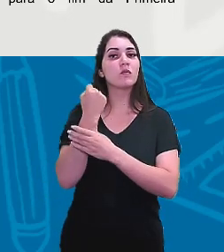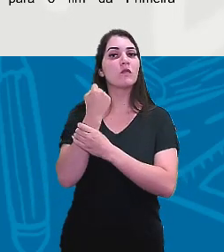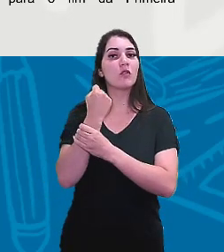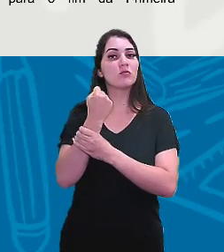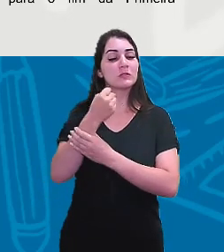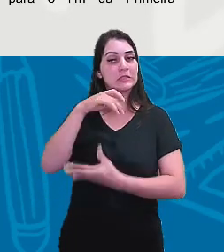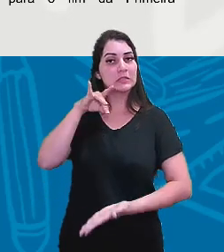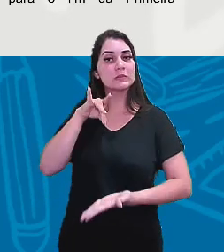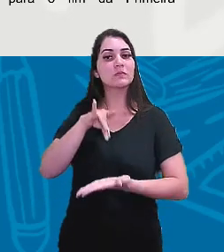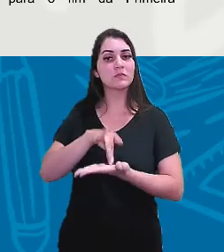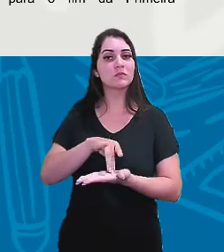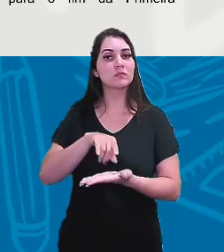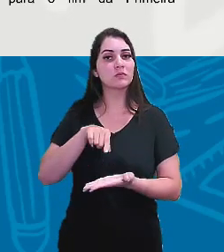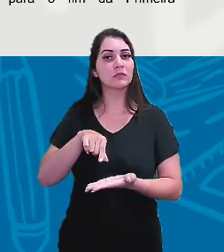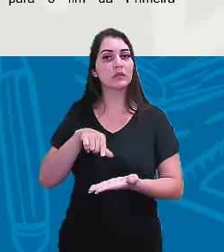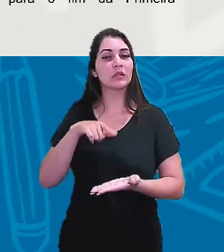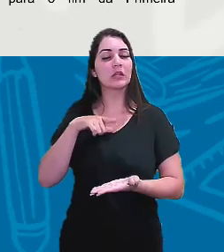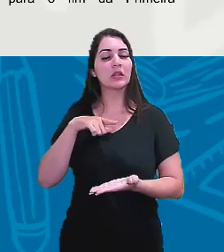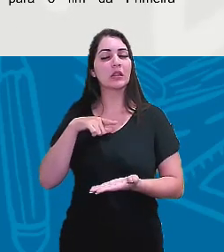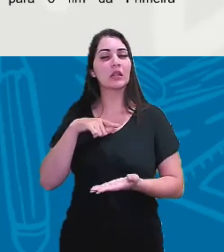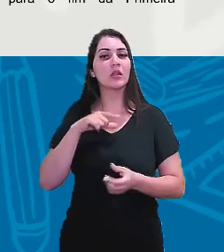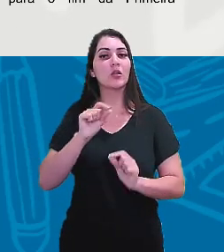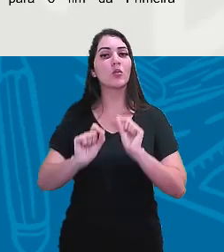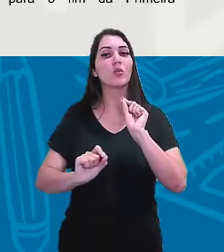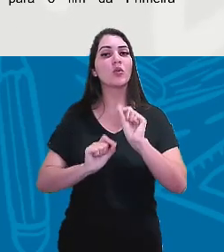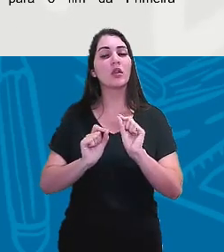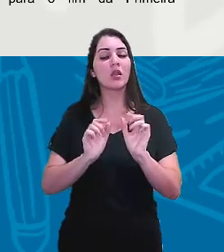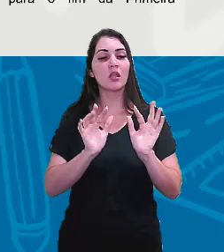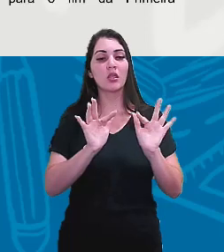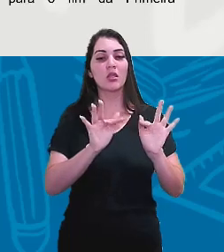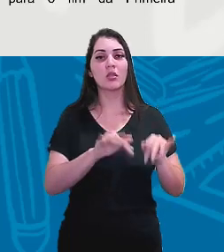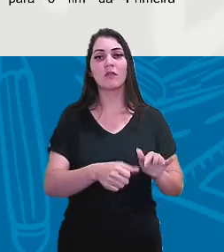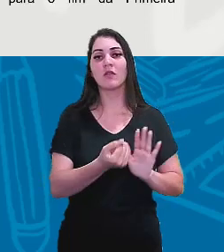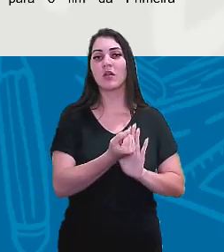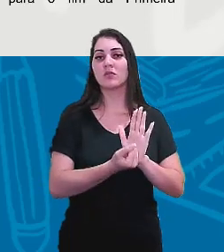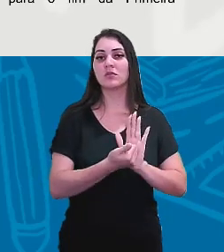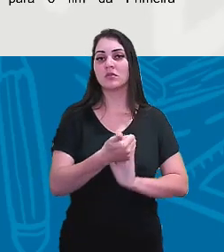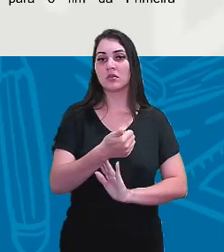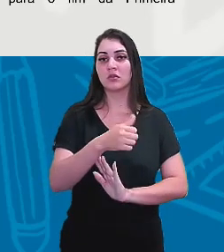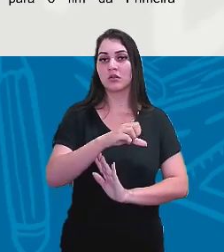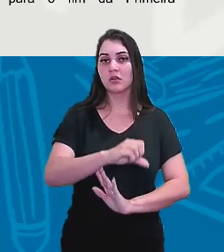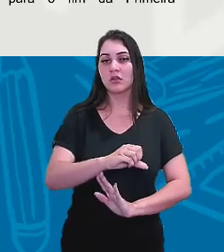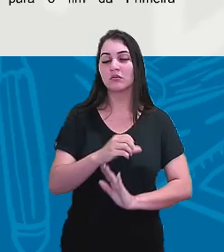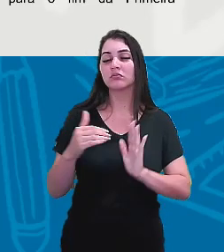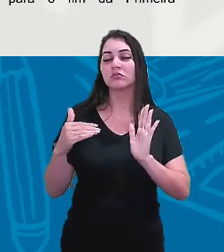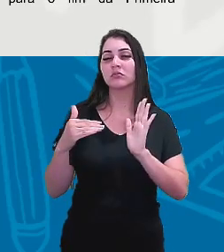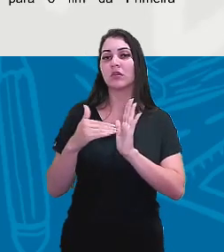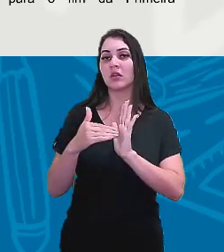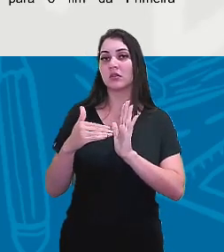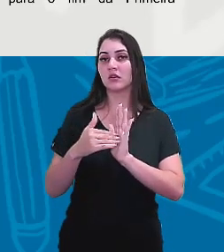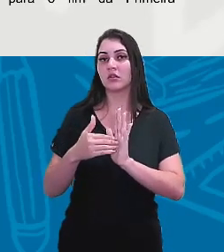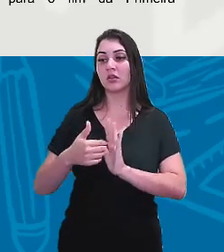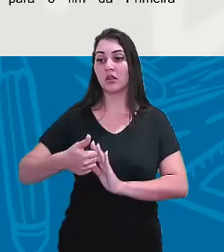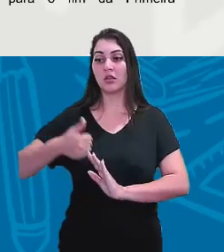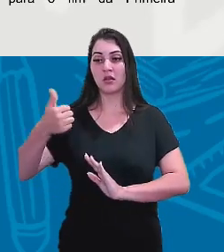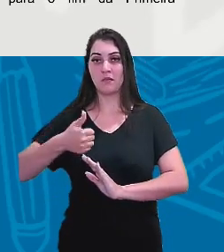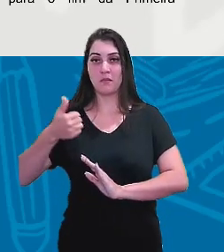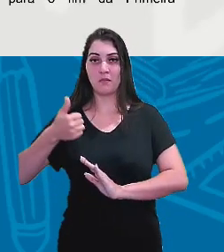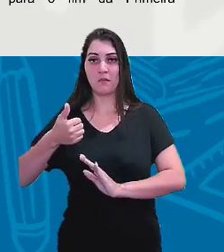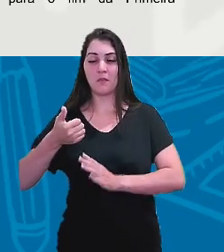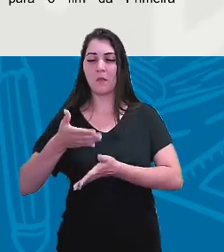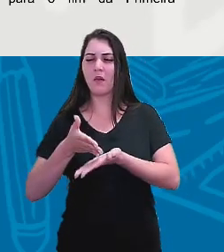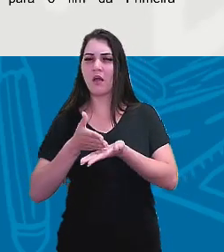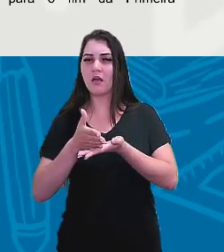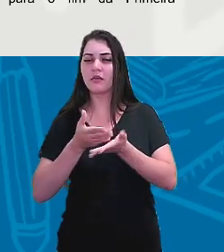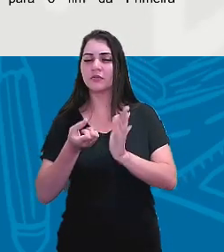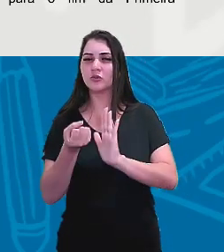consolida, ela se dá ali ainda no finalzinho do século XIX, mas vai até a primeira metade do século